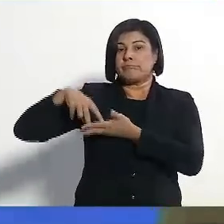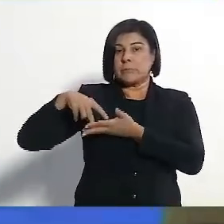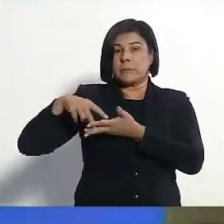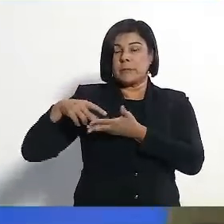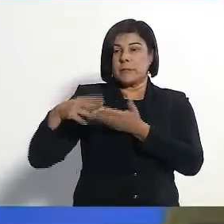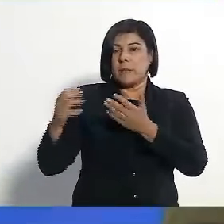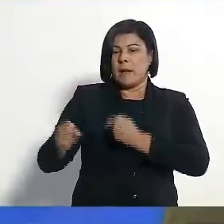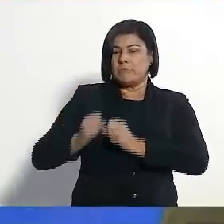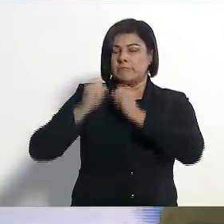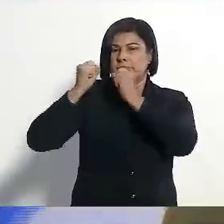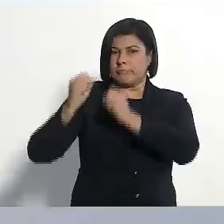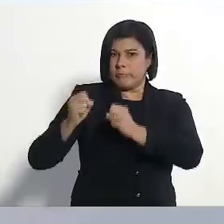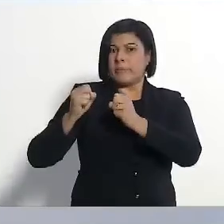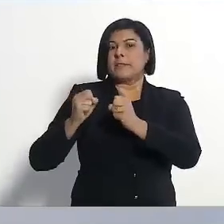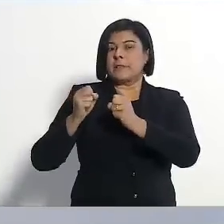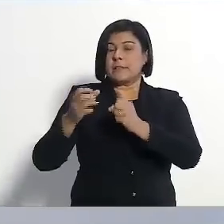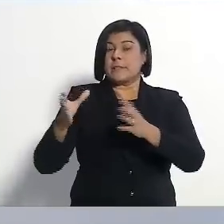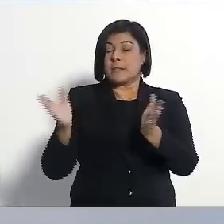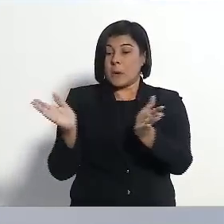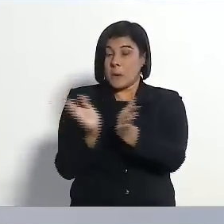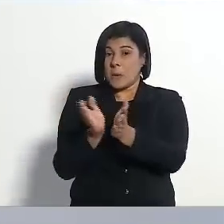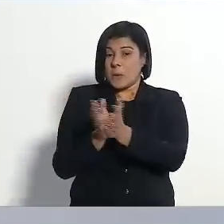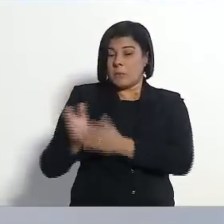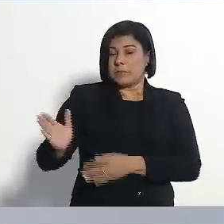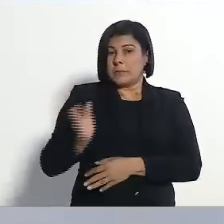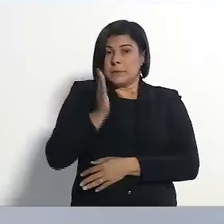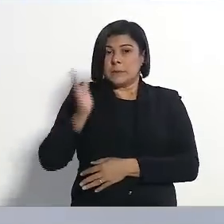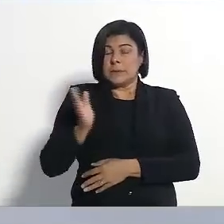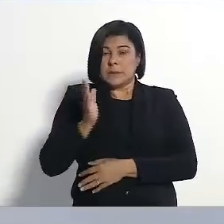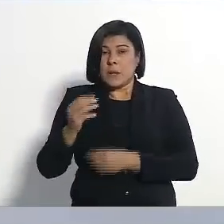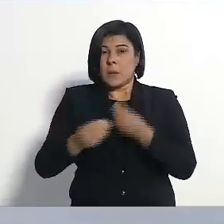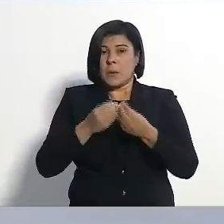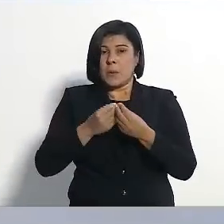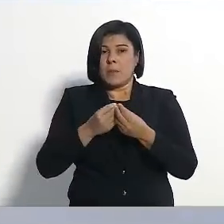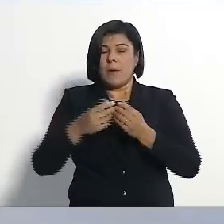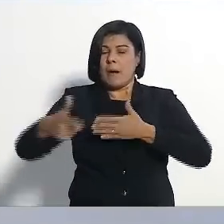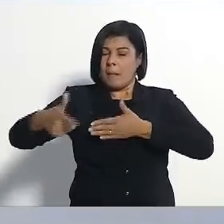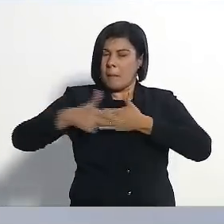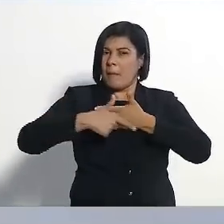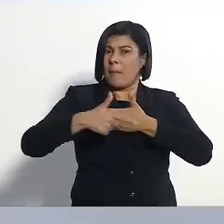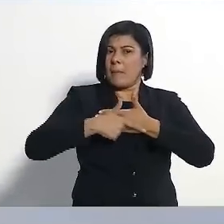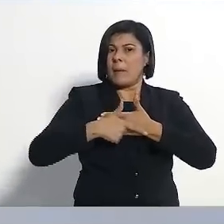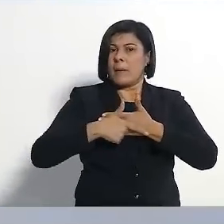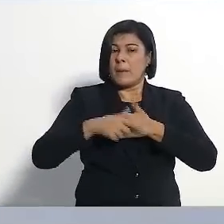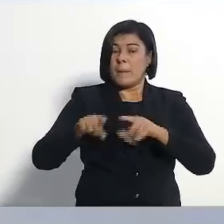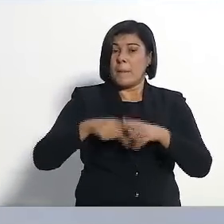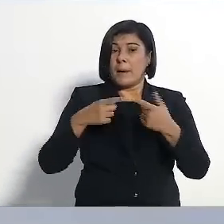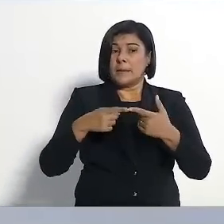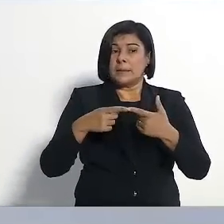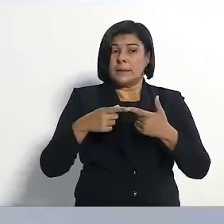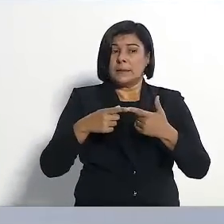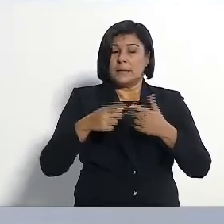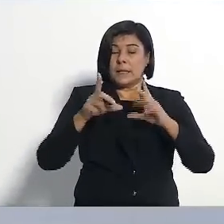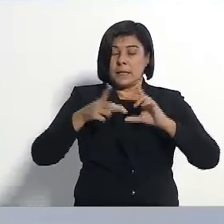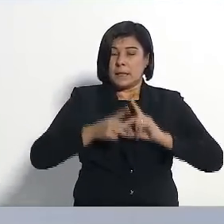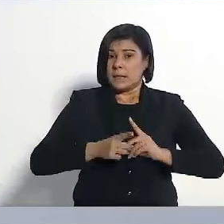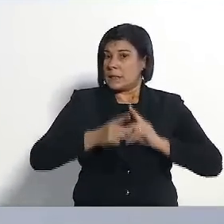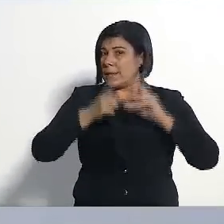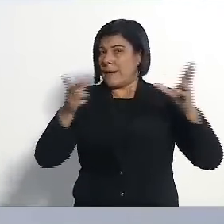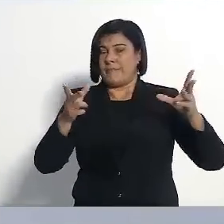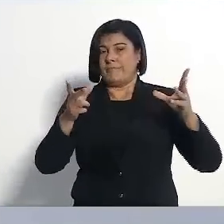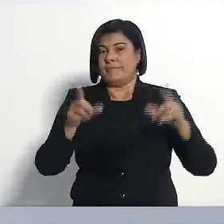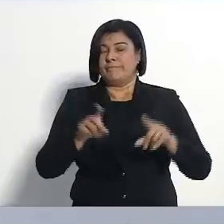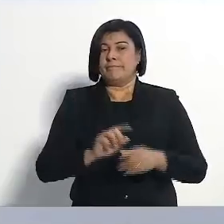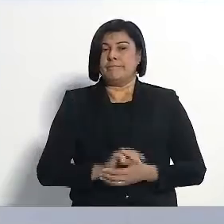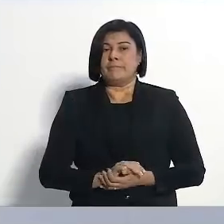defensora da classe mais rica. Cumpra o seu papel, mas você não é uma democrata. Você